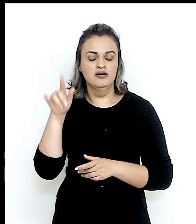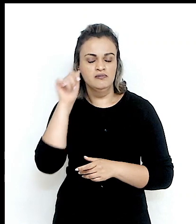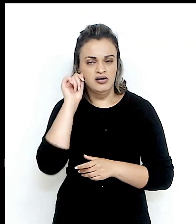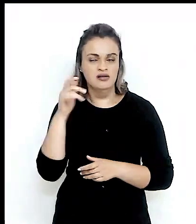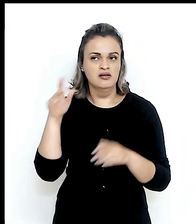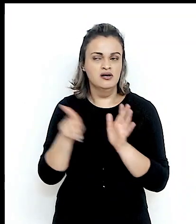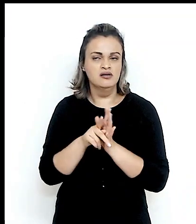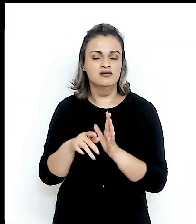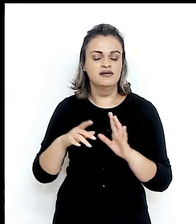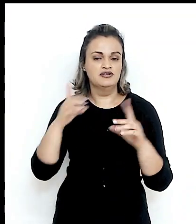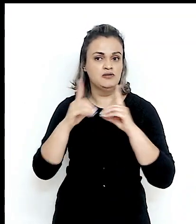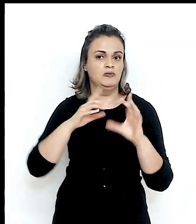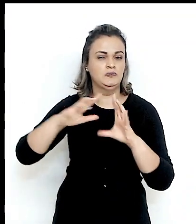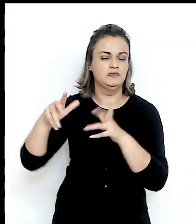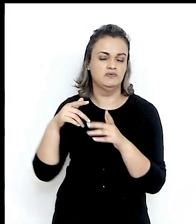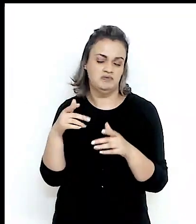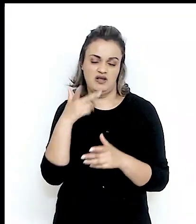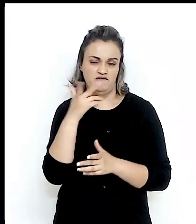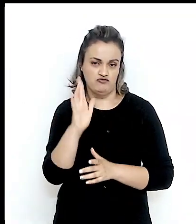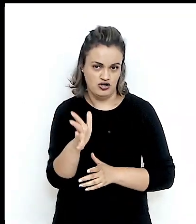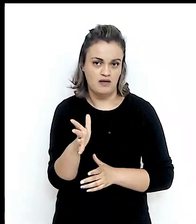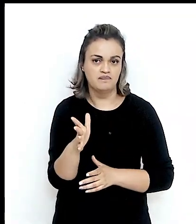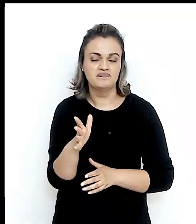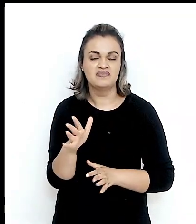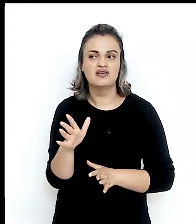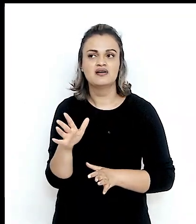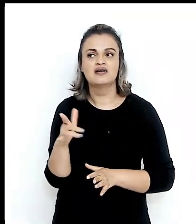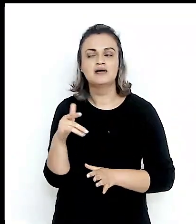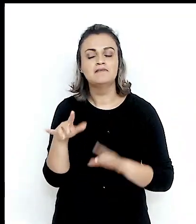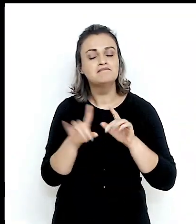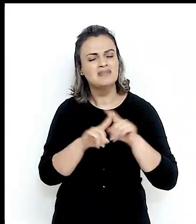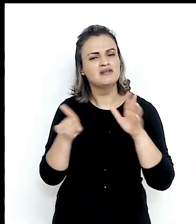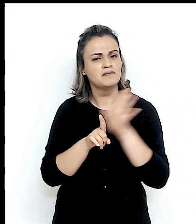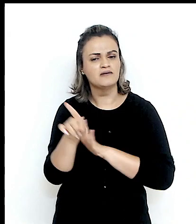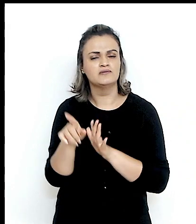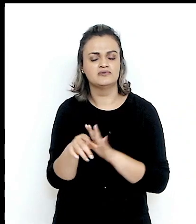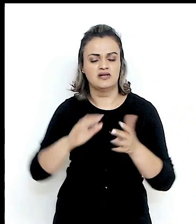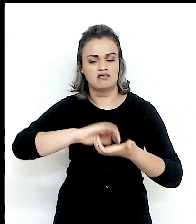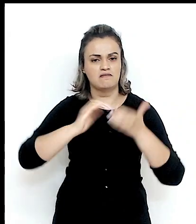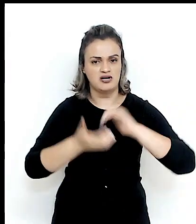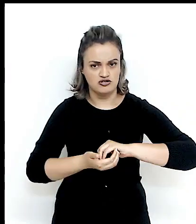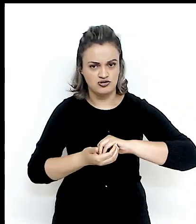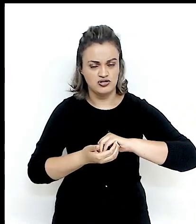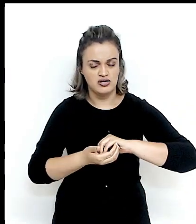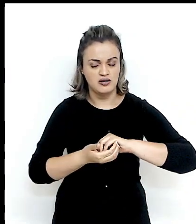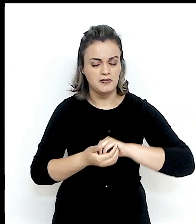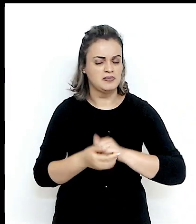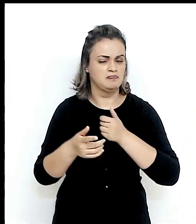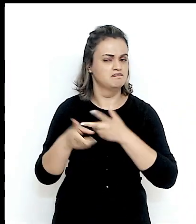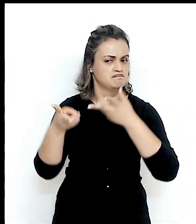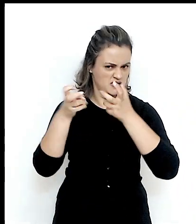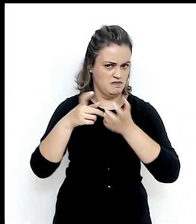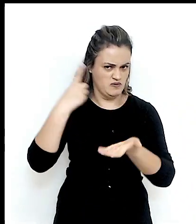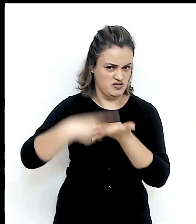dinâmicos do mundo, segundo ele, ele pergunta de que maneira o Itamaraty acompanha esse